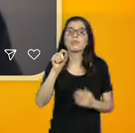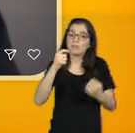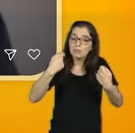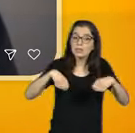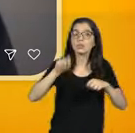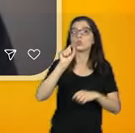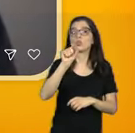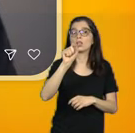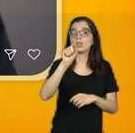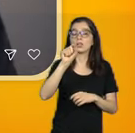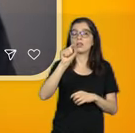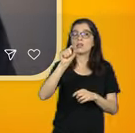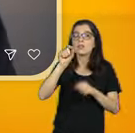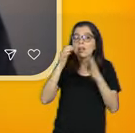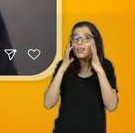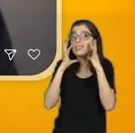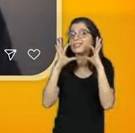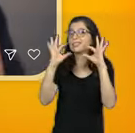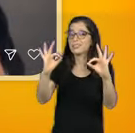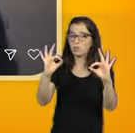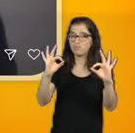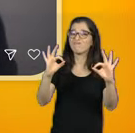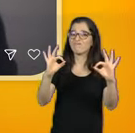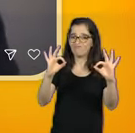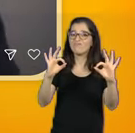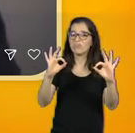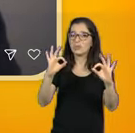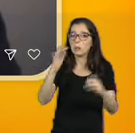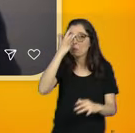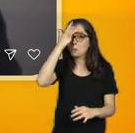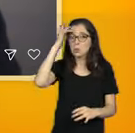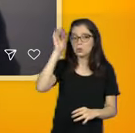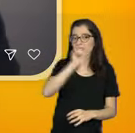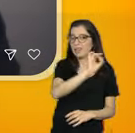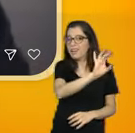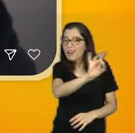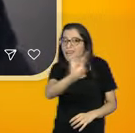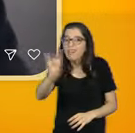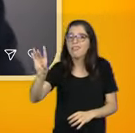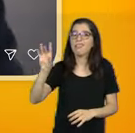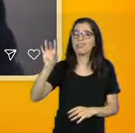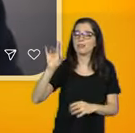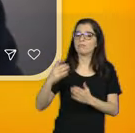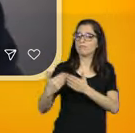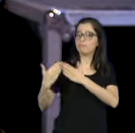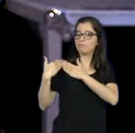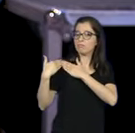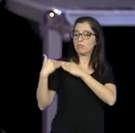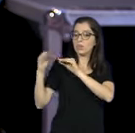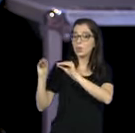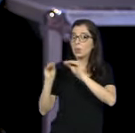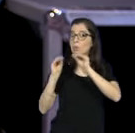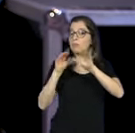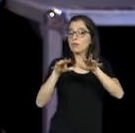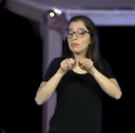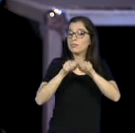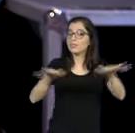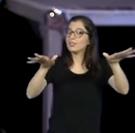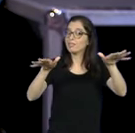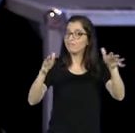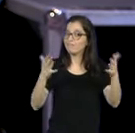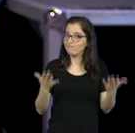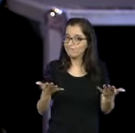que nós temos que prensar muita atenção, que cada um é responsável por aquilo que publica. Se você